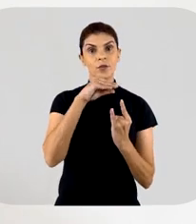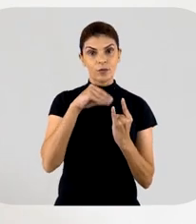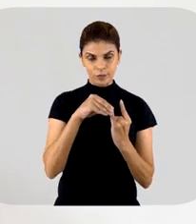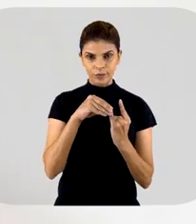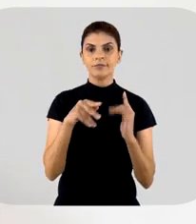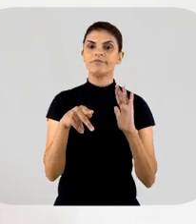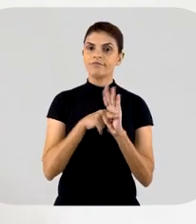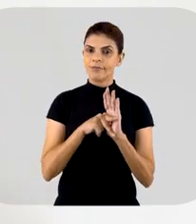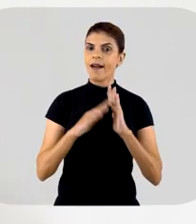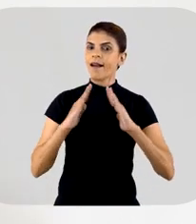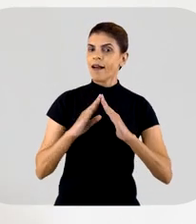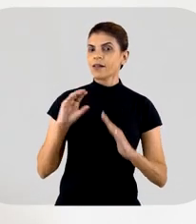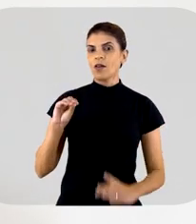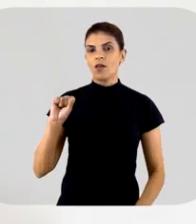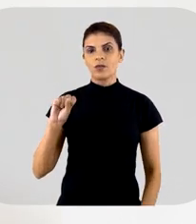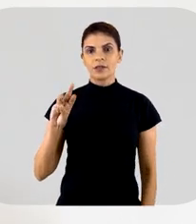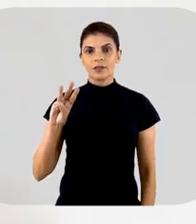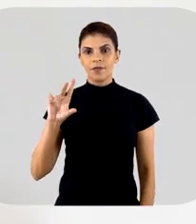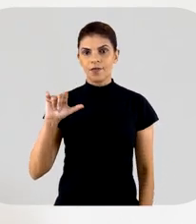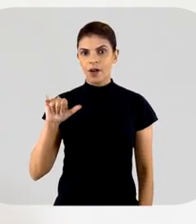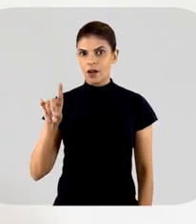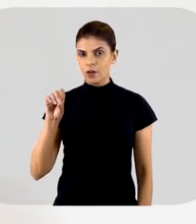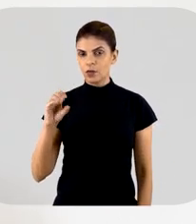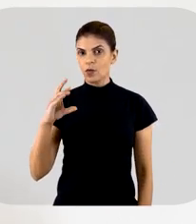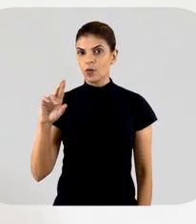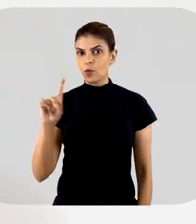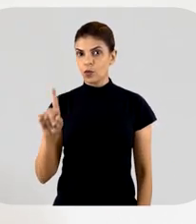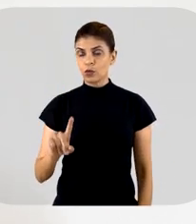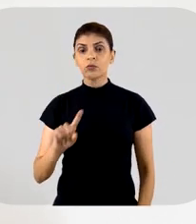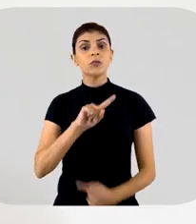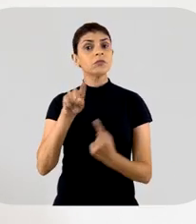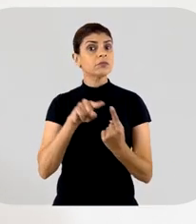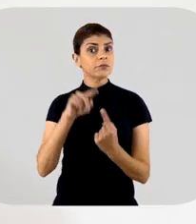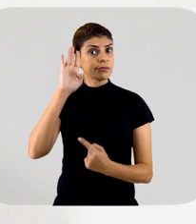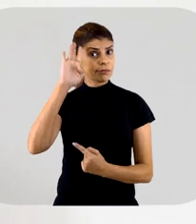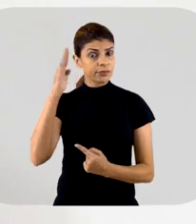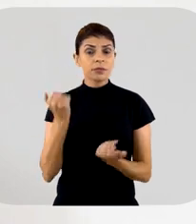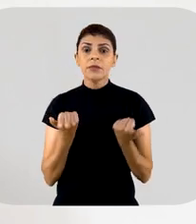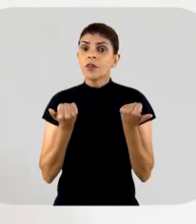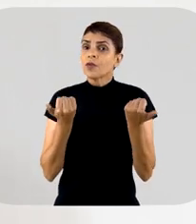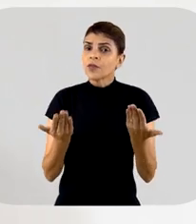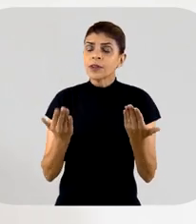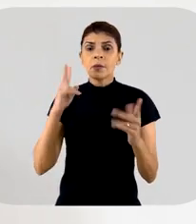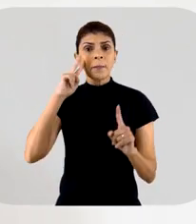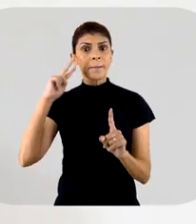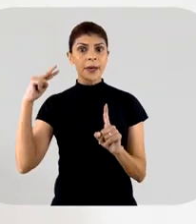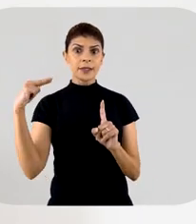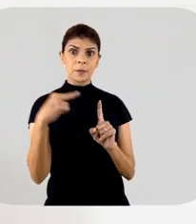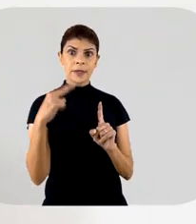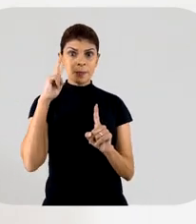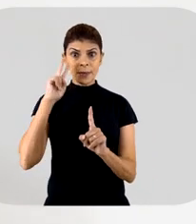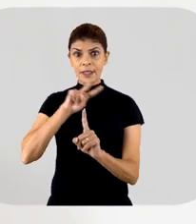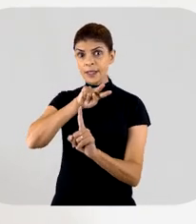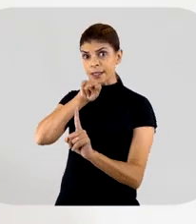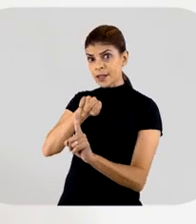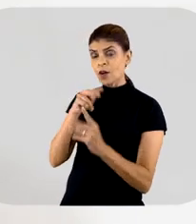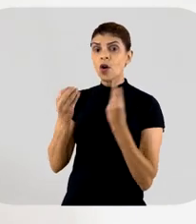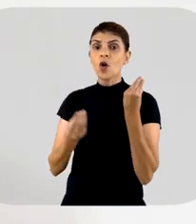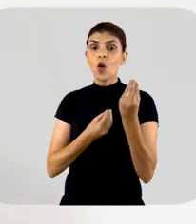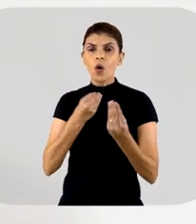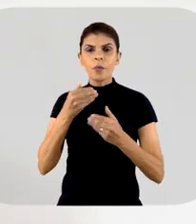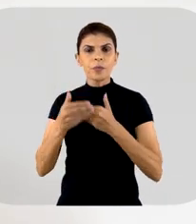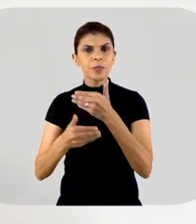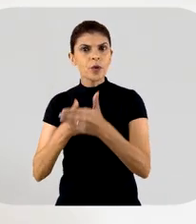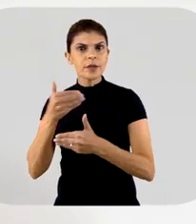Fundação Oswaldo Cruz. Esse curso tem como objetivo principal oferecer uma perspectiva ampla acerca do